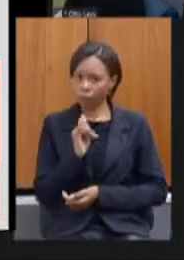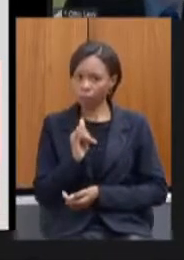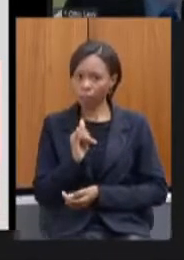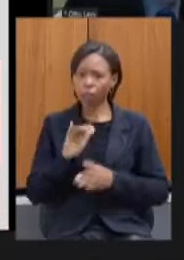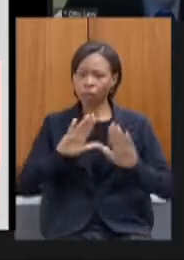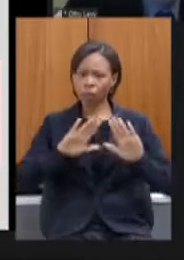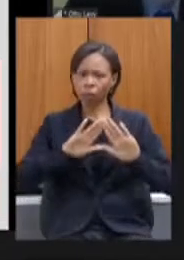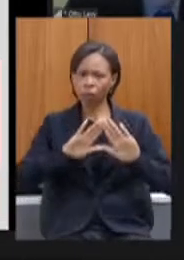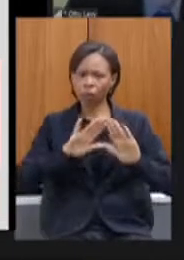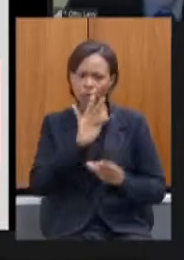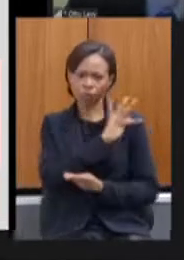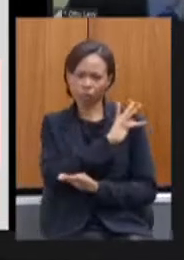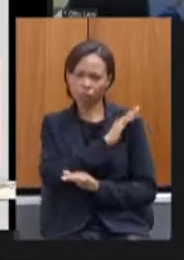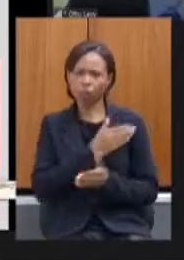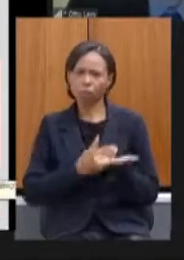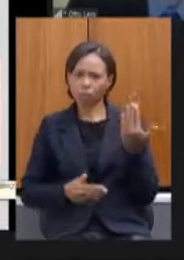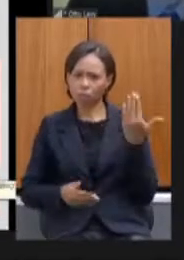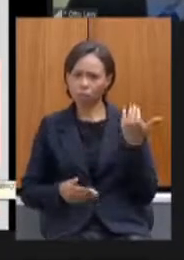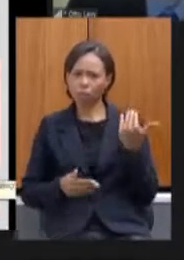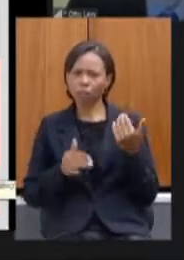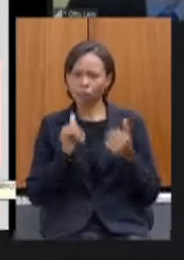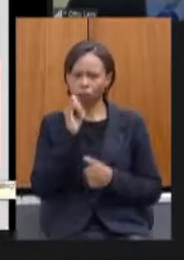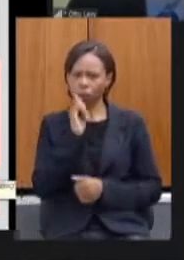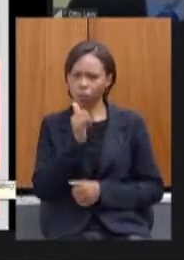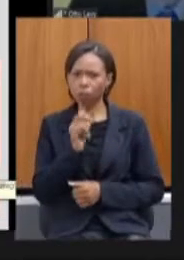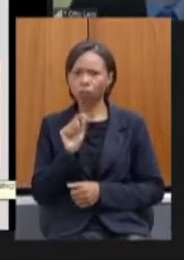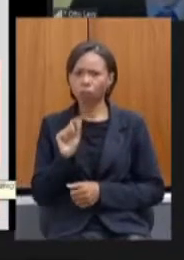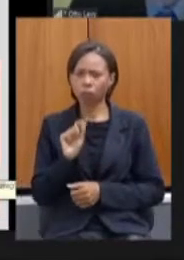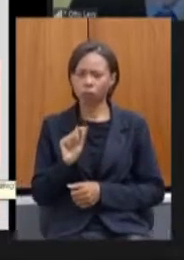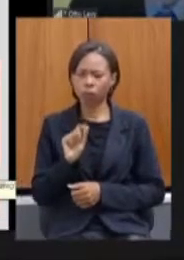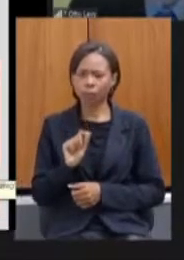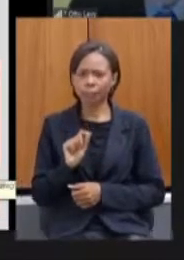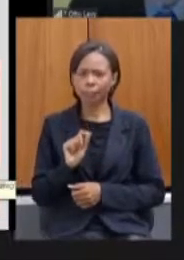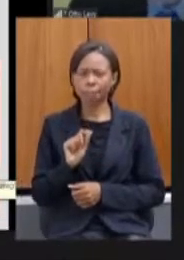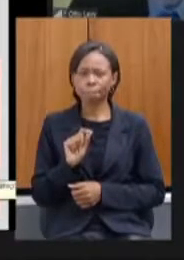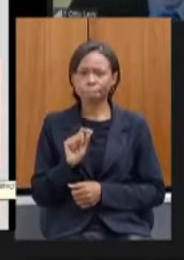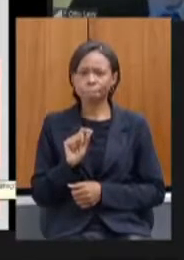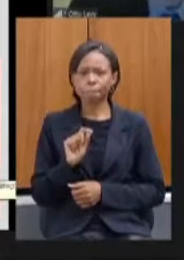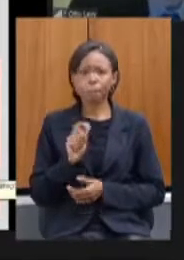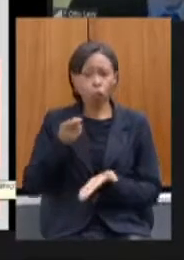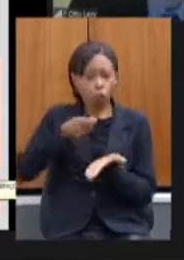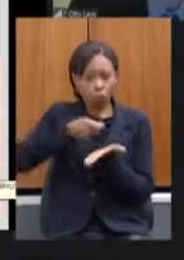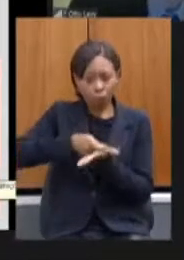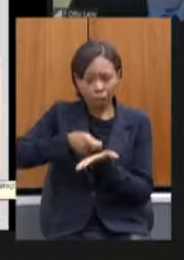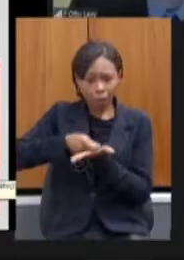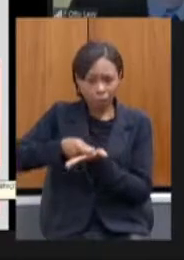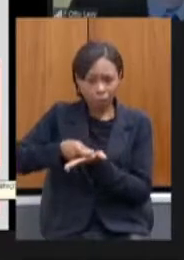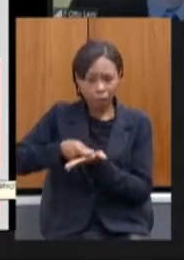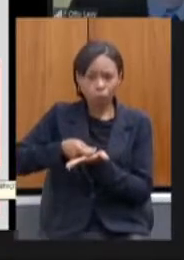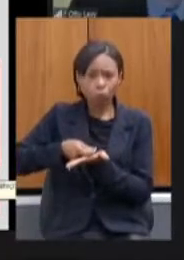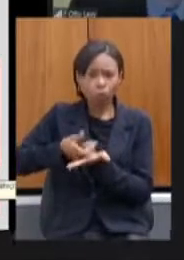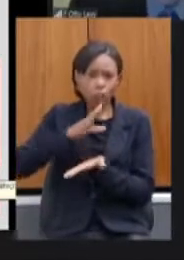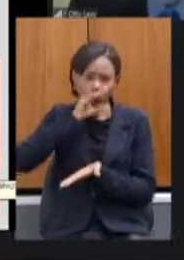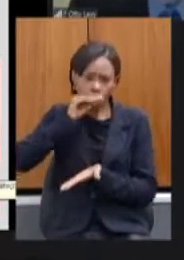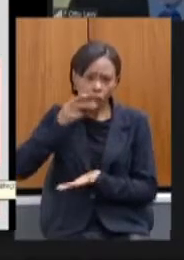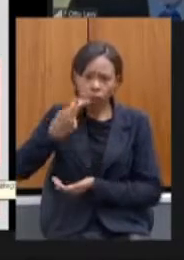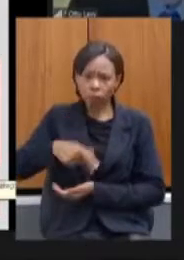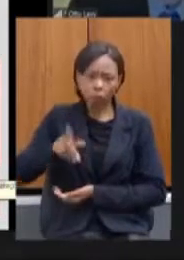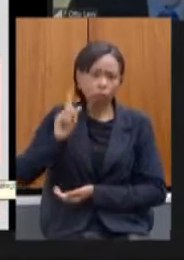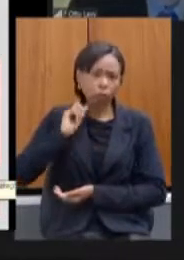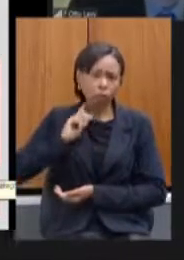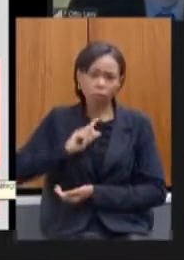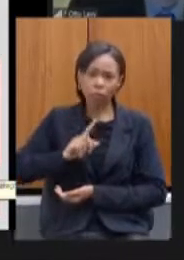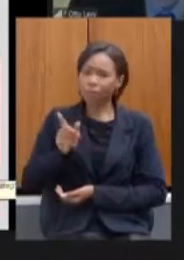fiscaliza anterior que a folha de pagamento no estado não é automatizada embora tenha